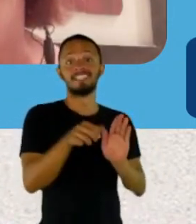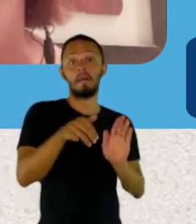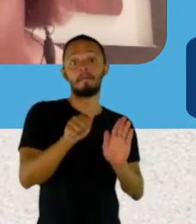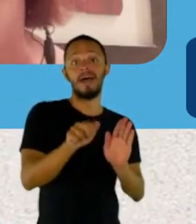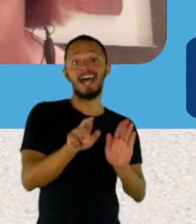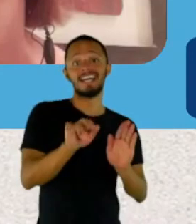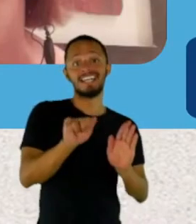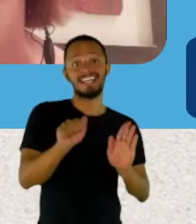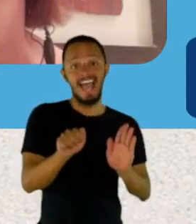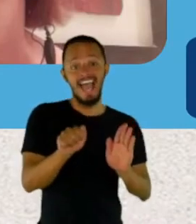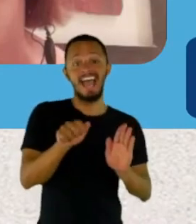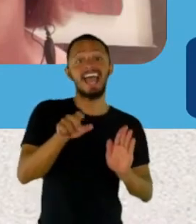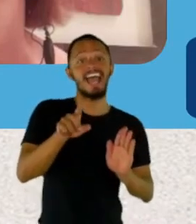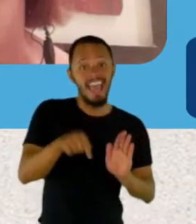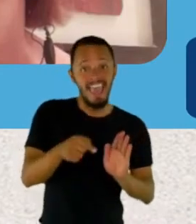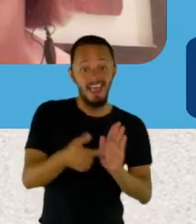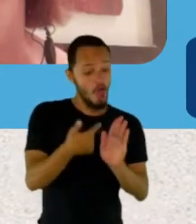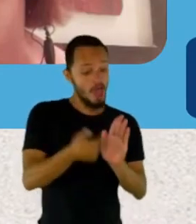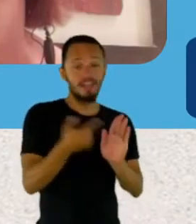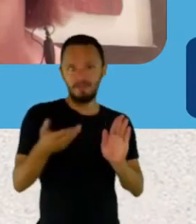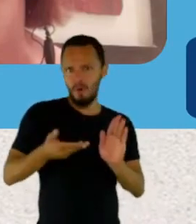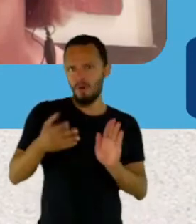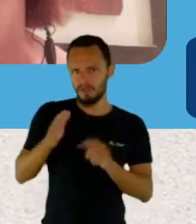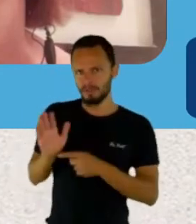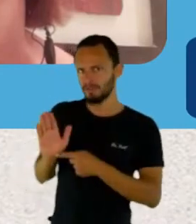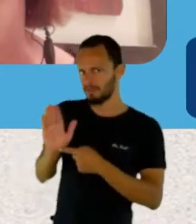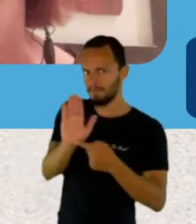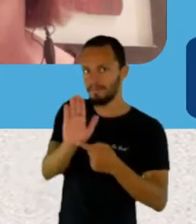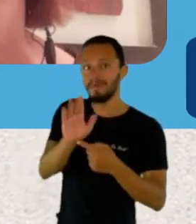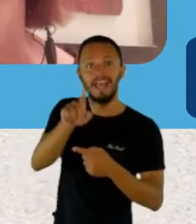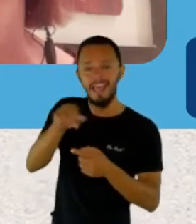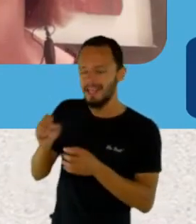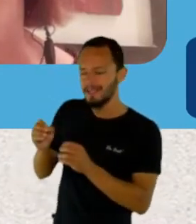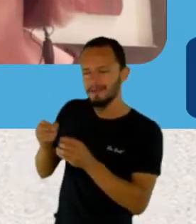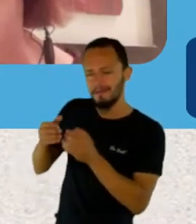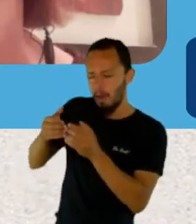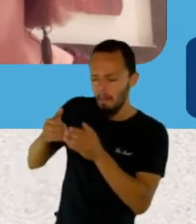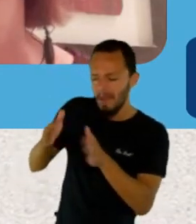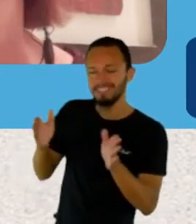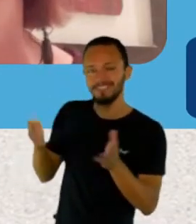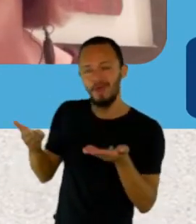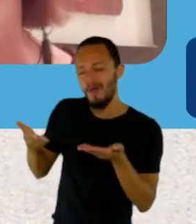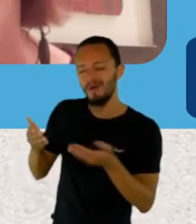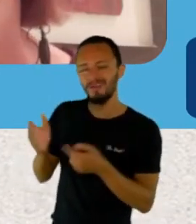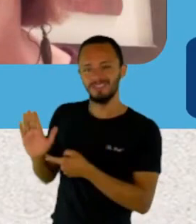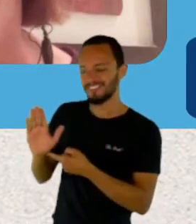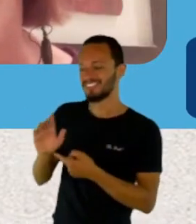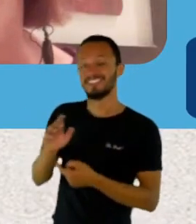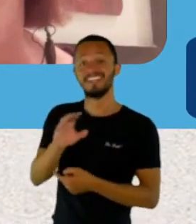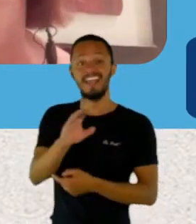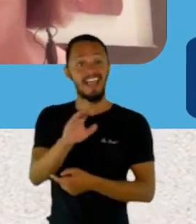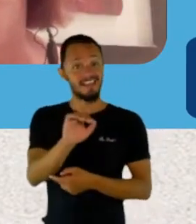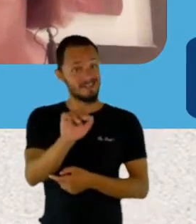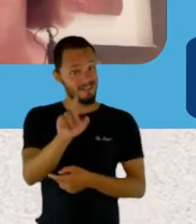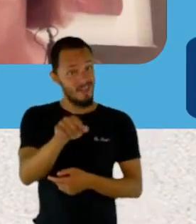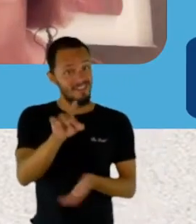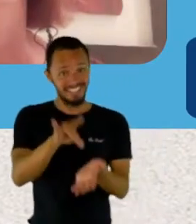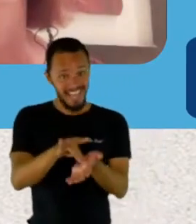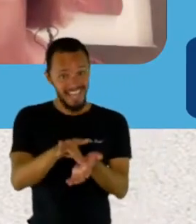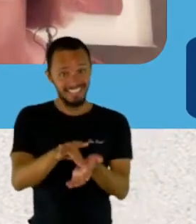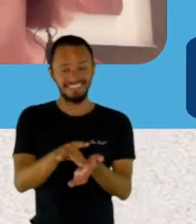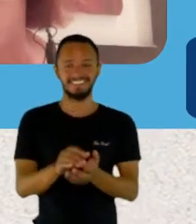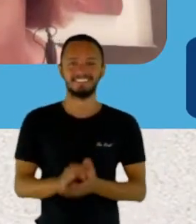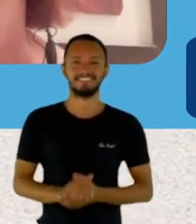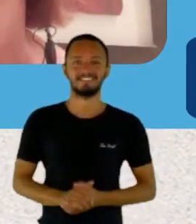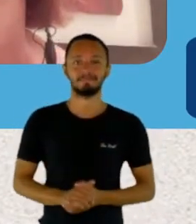Astrolabro Edições, que é seu livro de estreia, né, Carol? Exatamente. Antes da gente começar